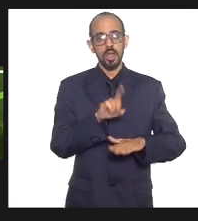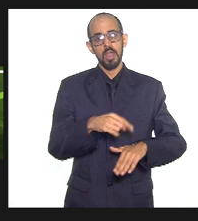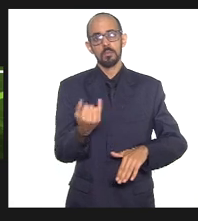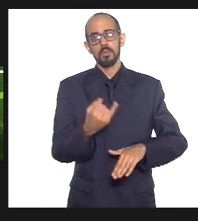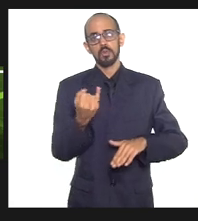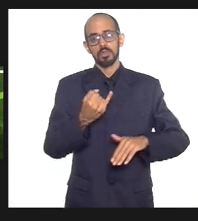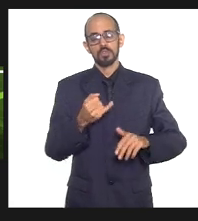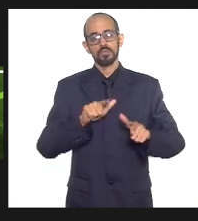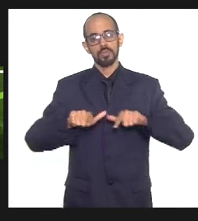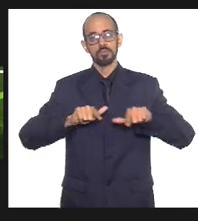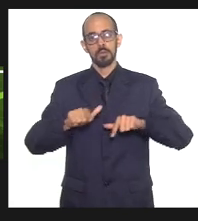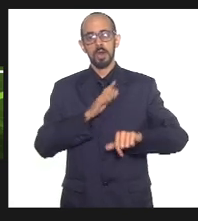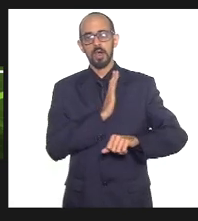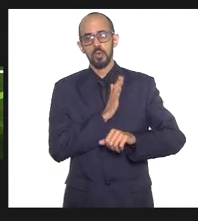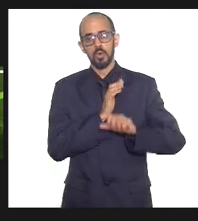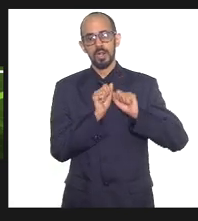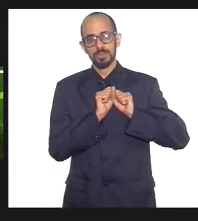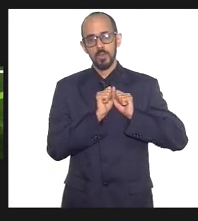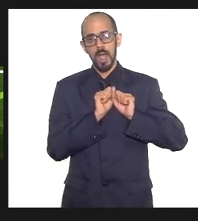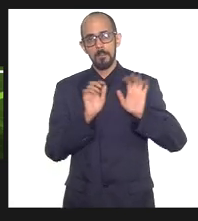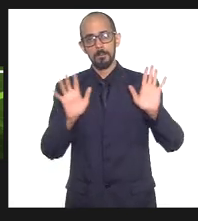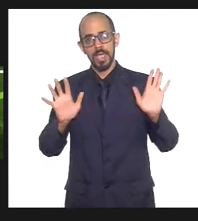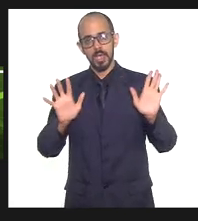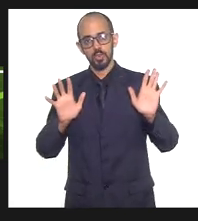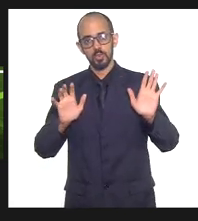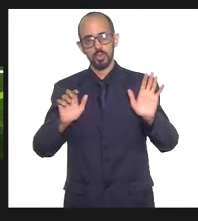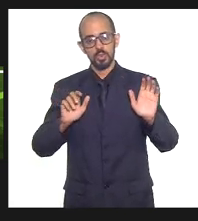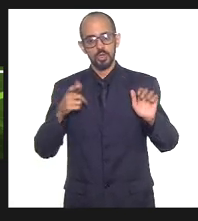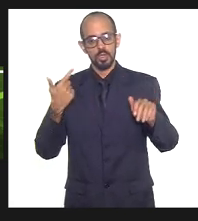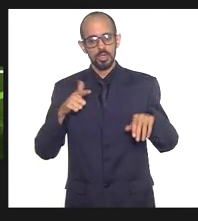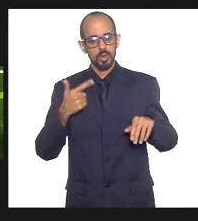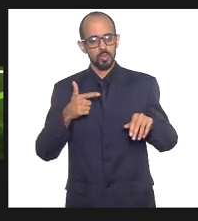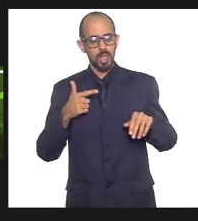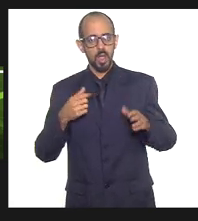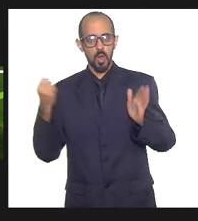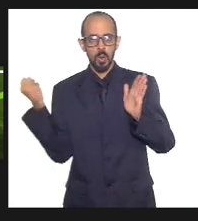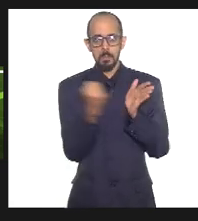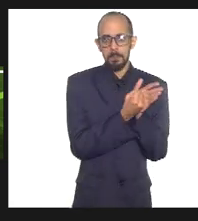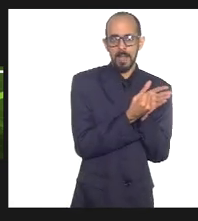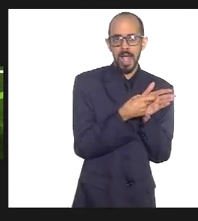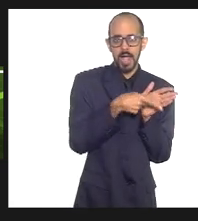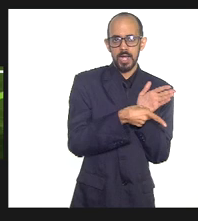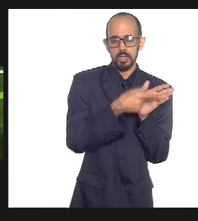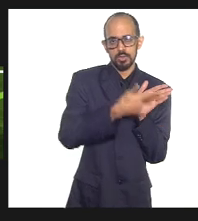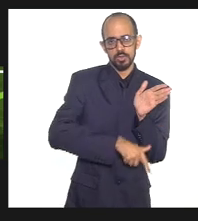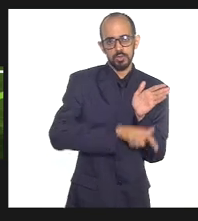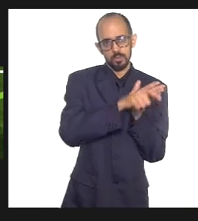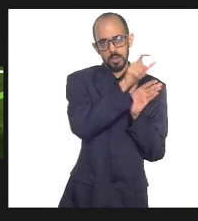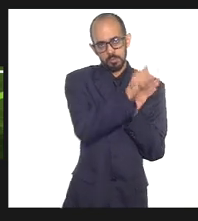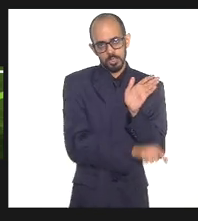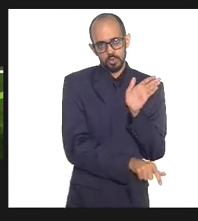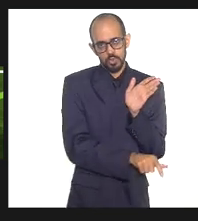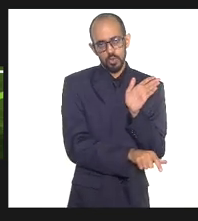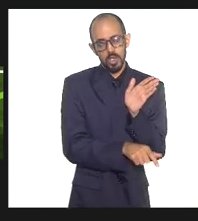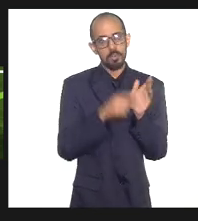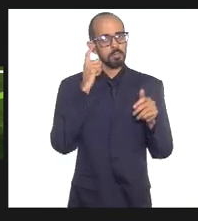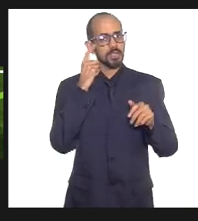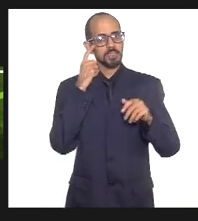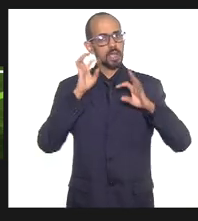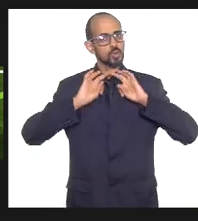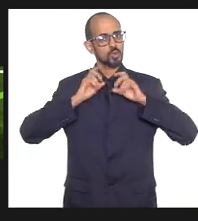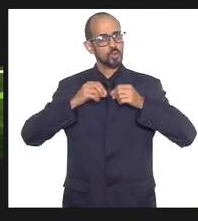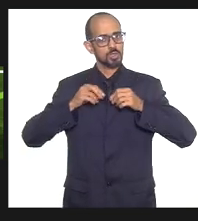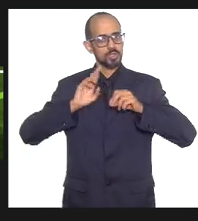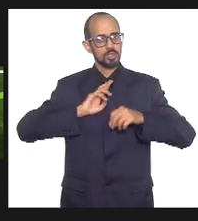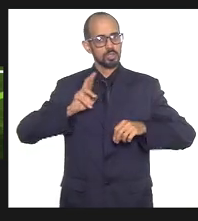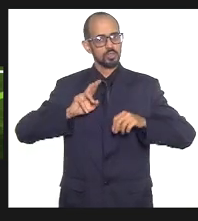coração aberto, em conjunto, sem estigmatizar ninguém e muito menos tratar as religiões como se fossem uma coisa só, porque não são.